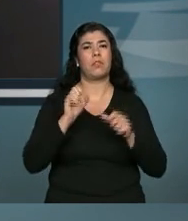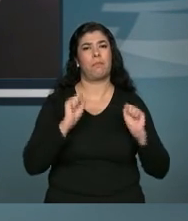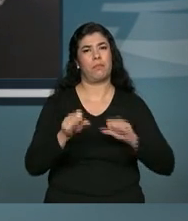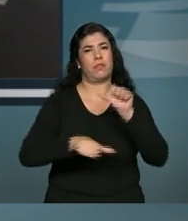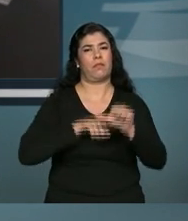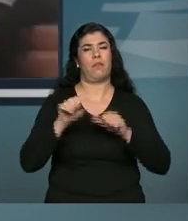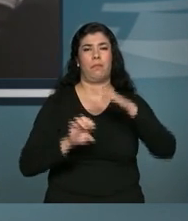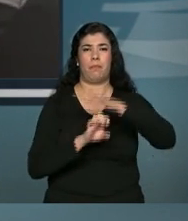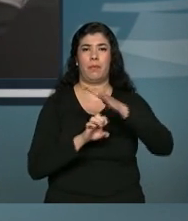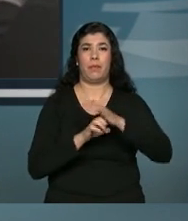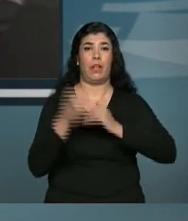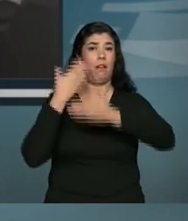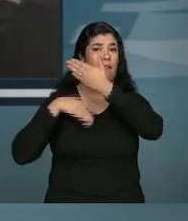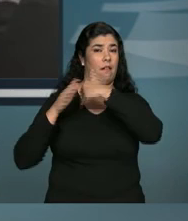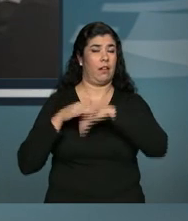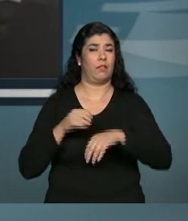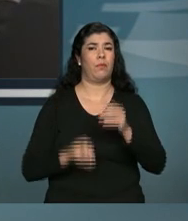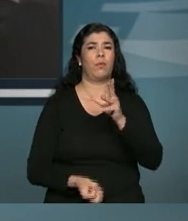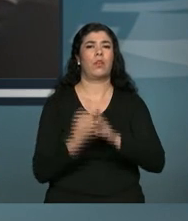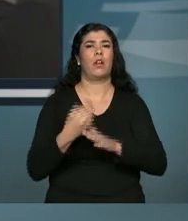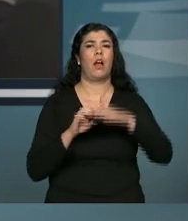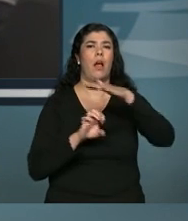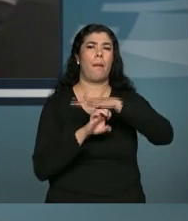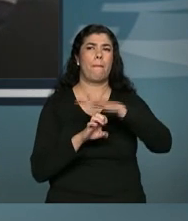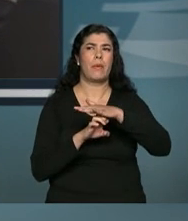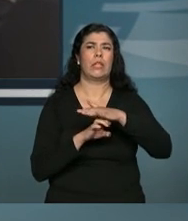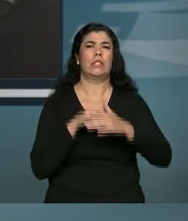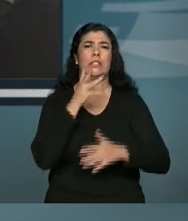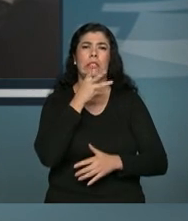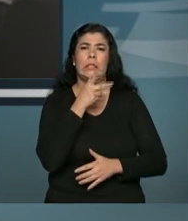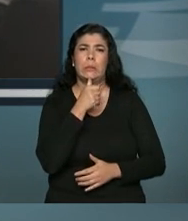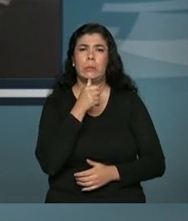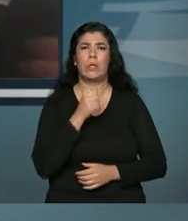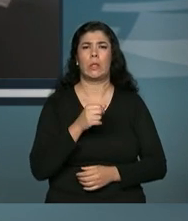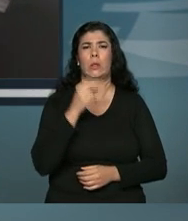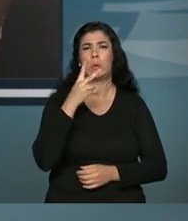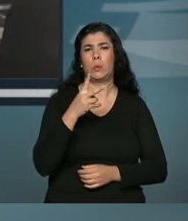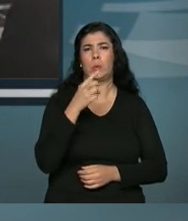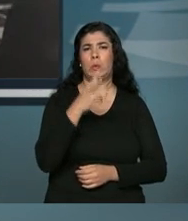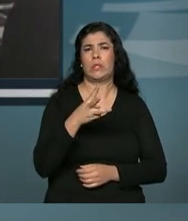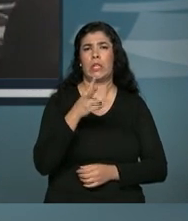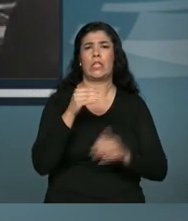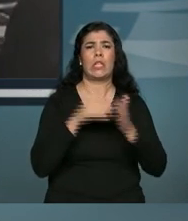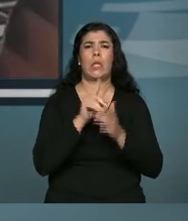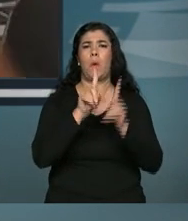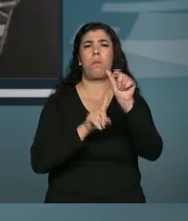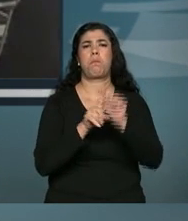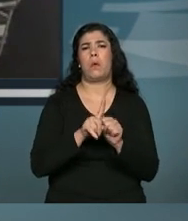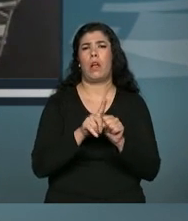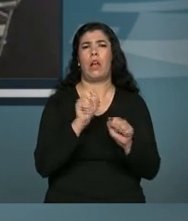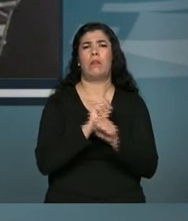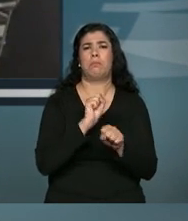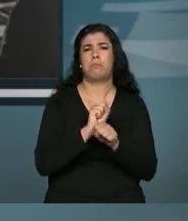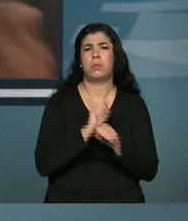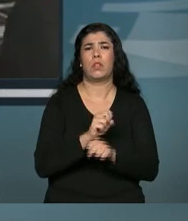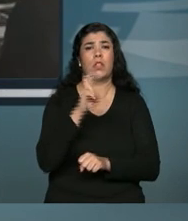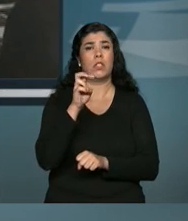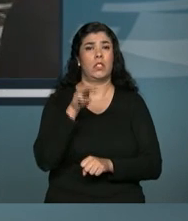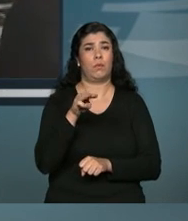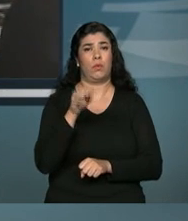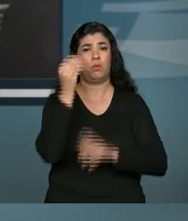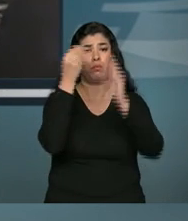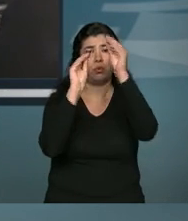Antigamente, se você abriu a empresa, demoraria duas, três semanas, um mês até. Hoje, em cinco minutos, você se